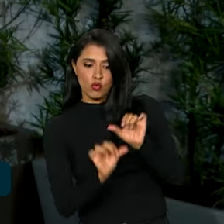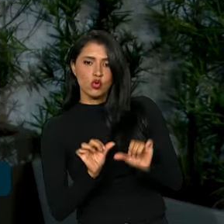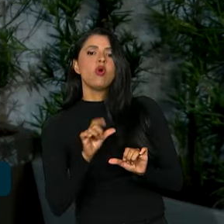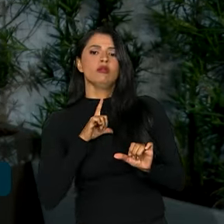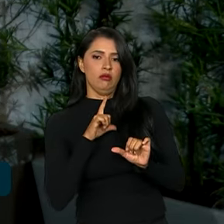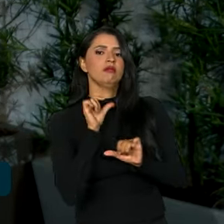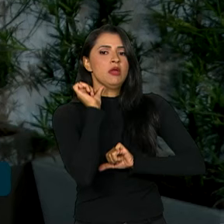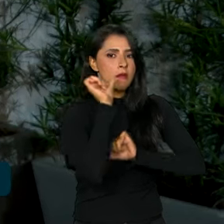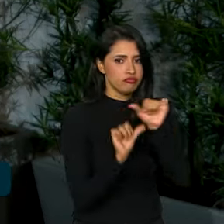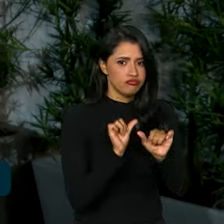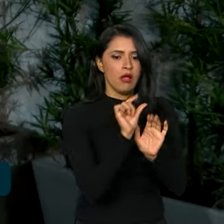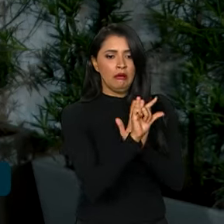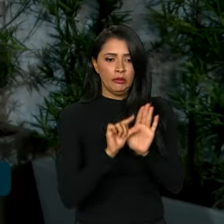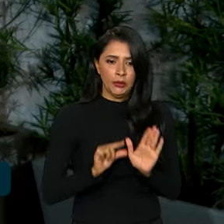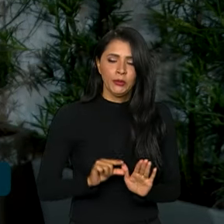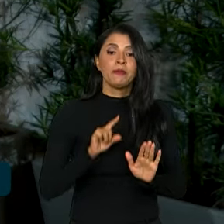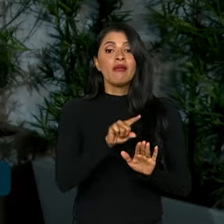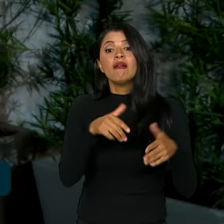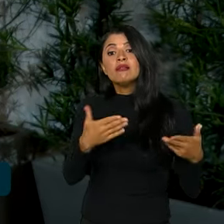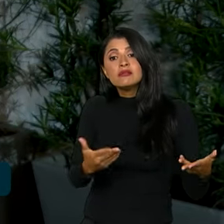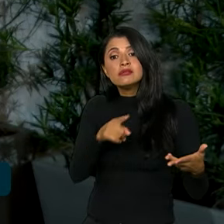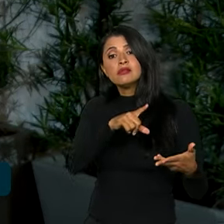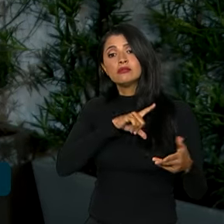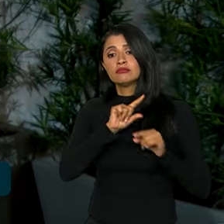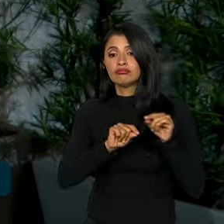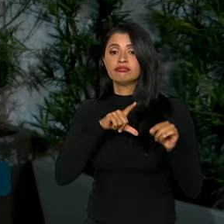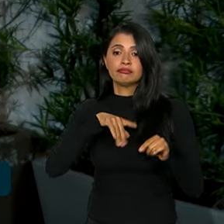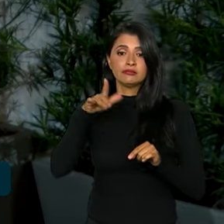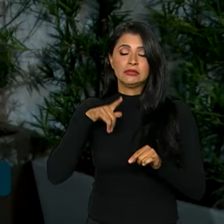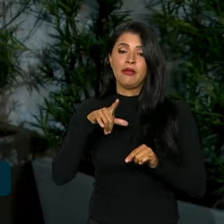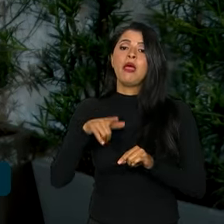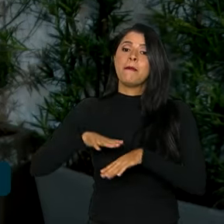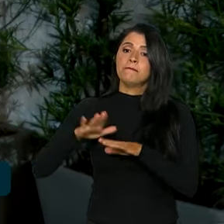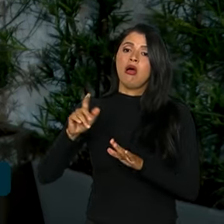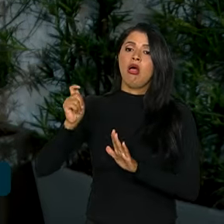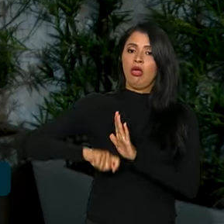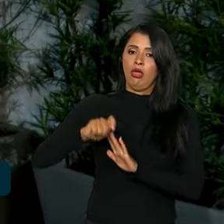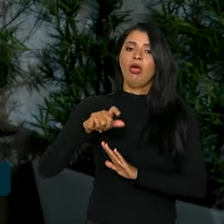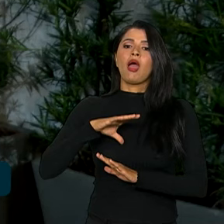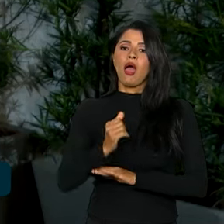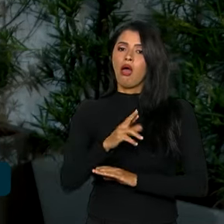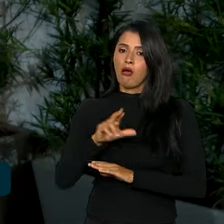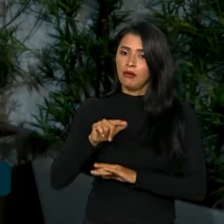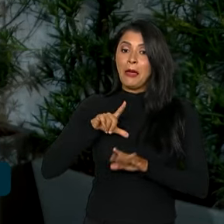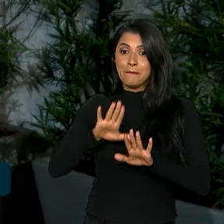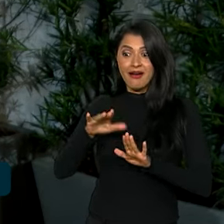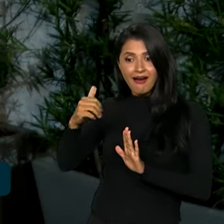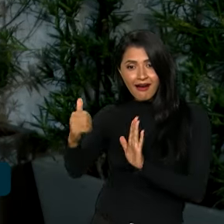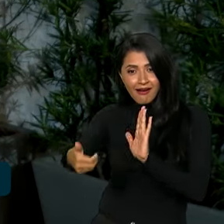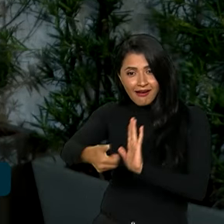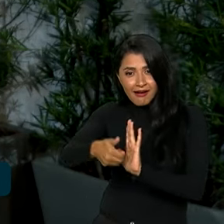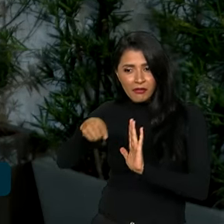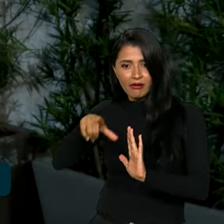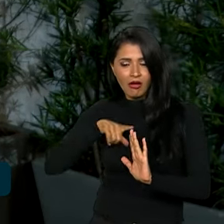bastante alteração por lá e, com isso, ele vai ter mais carga tributária. Agora, na Câmara, a expectativa é